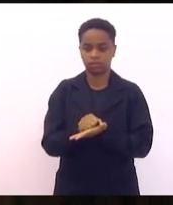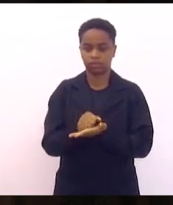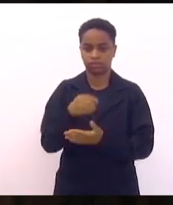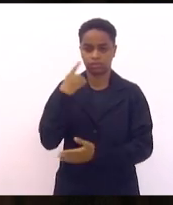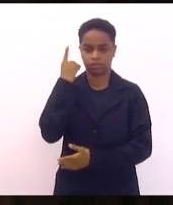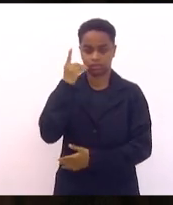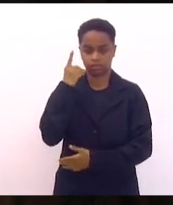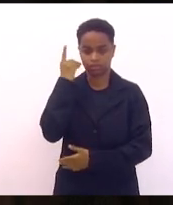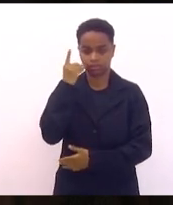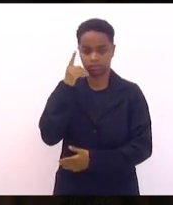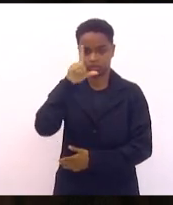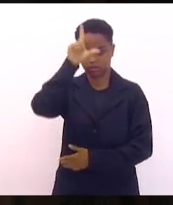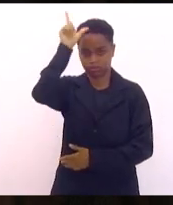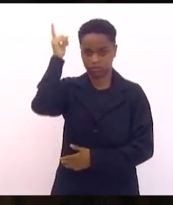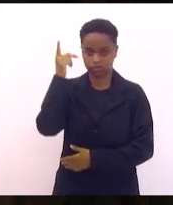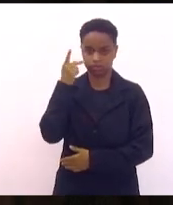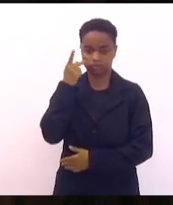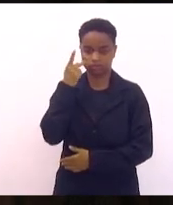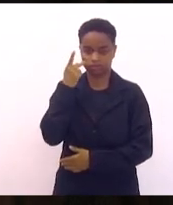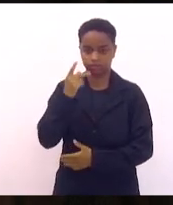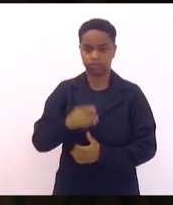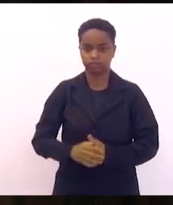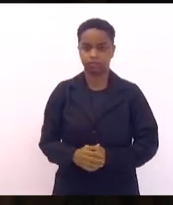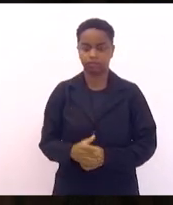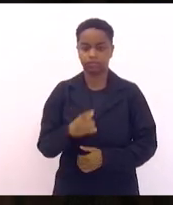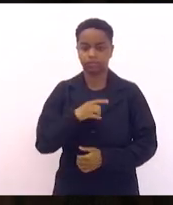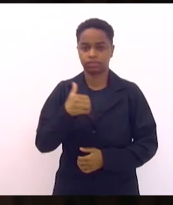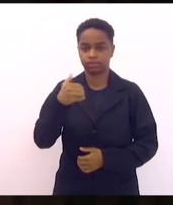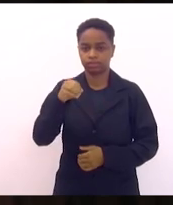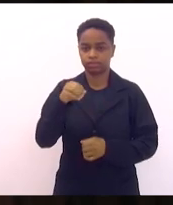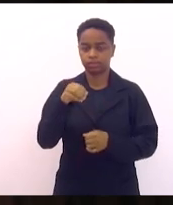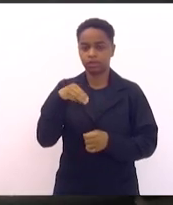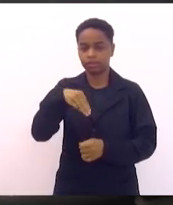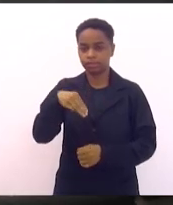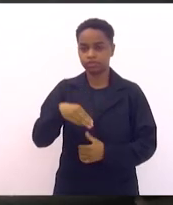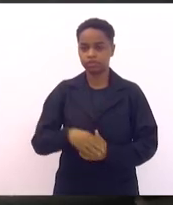deputado Luiz Paulo, que dispõe de 10 minutos.